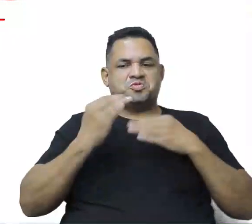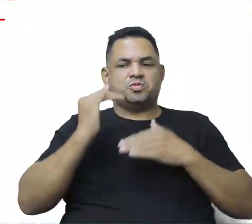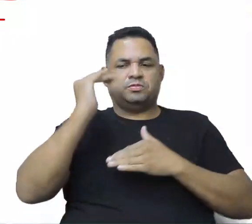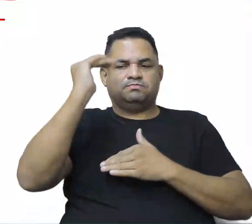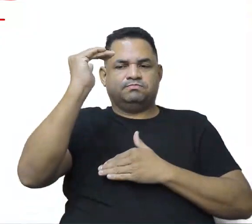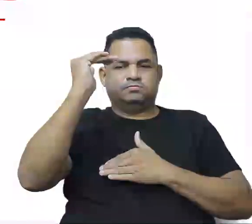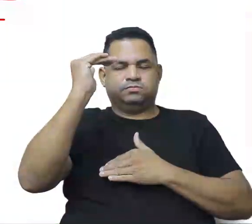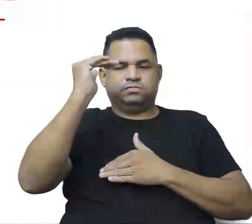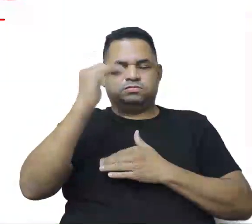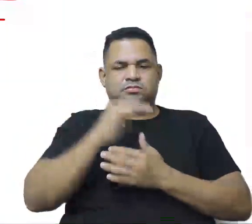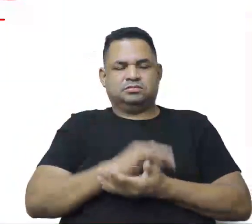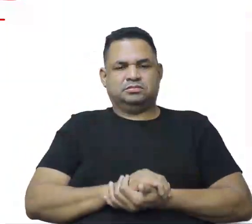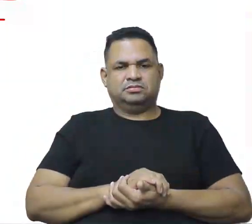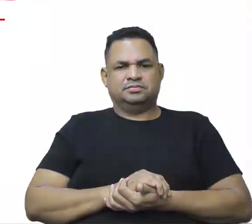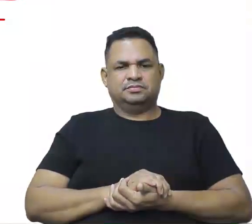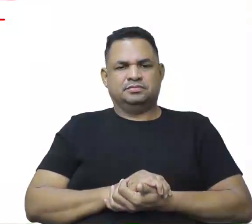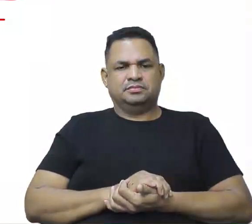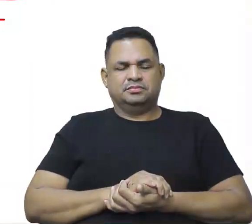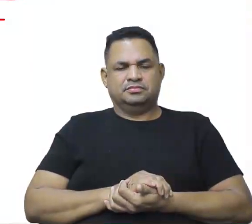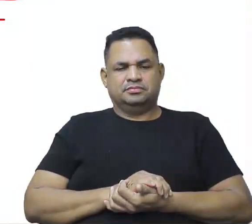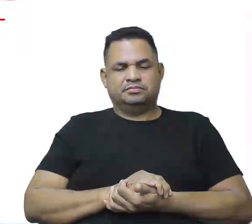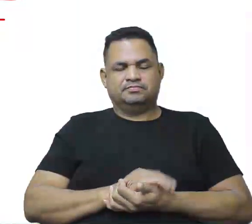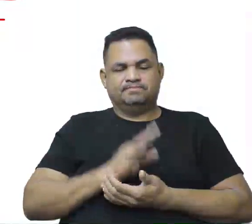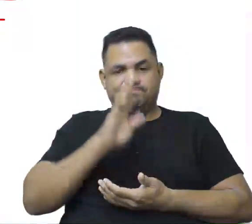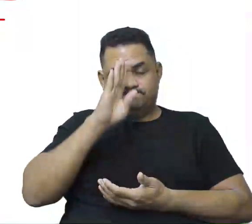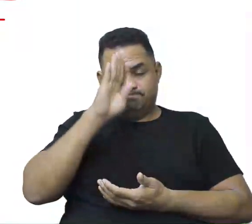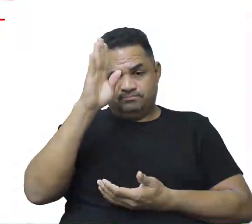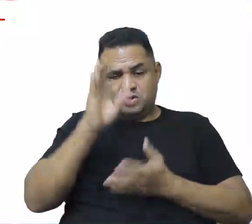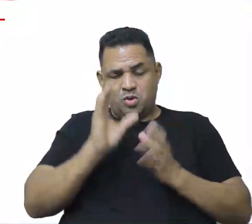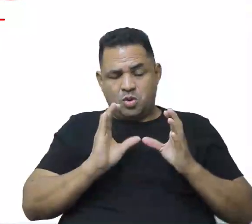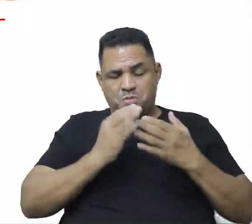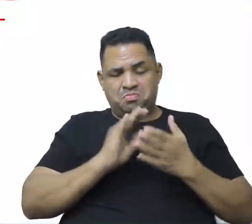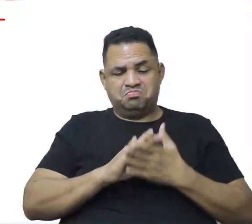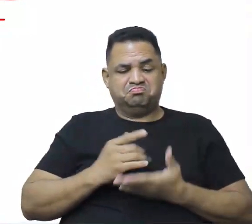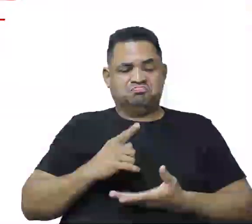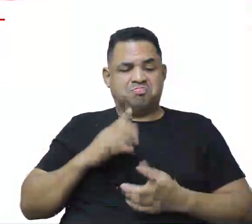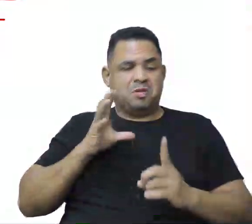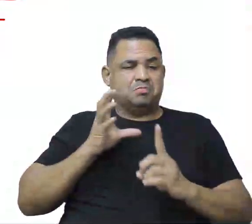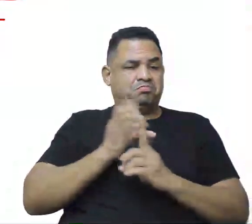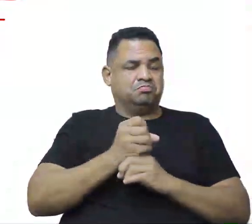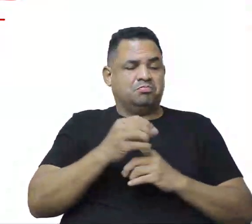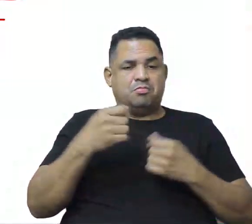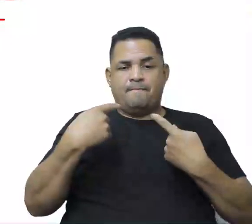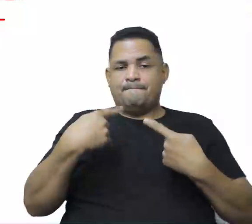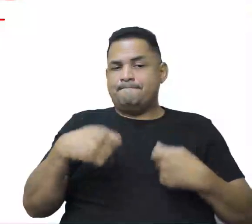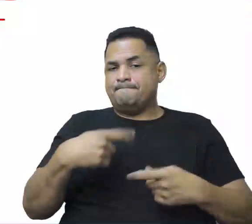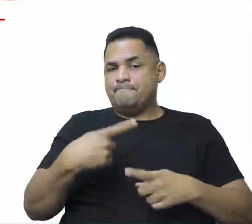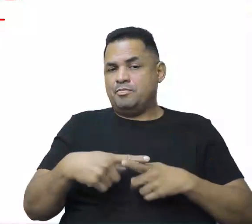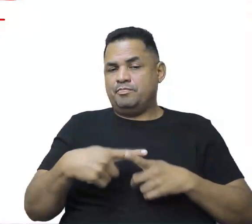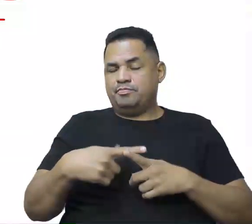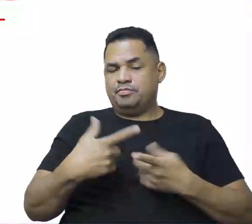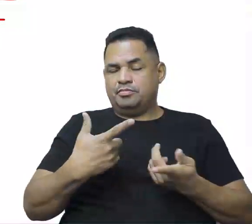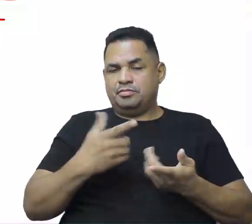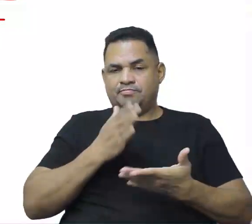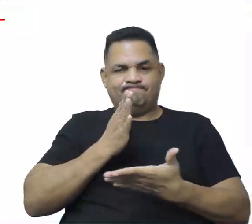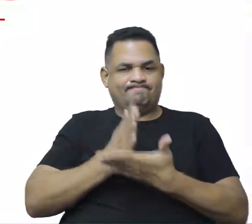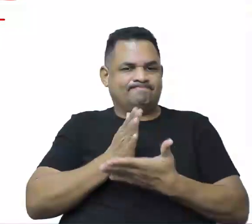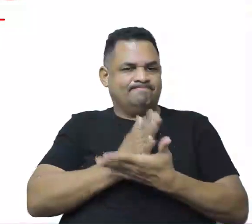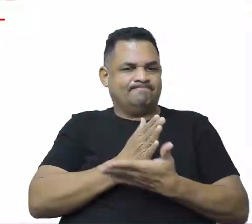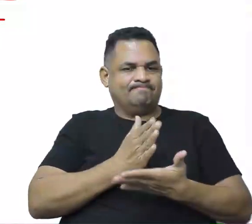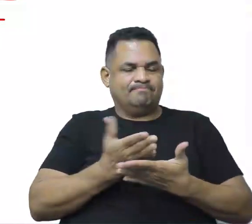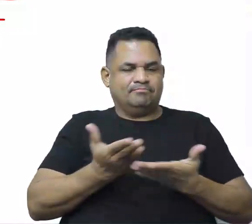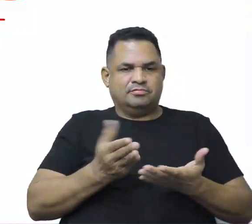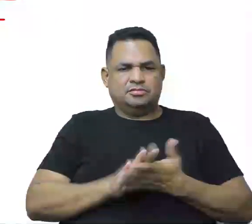É a cultura principalmente da classe dominante, ou seja, das elites, porque até a cultura também é dividida por